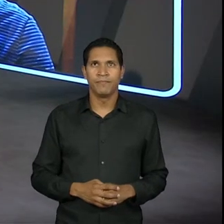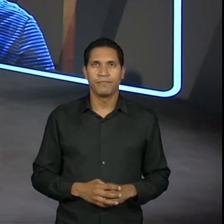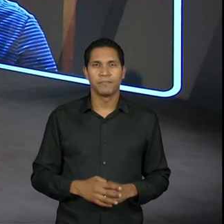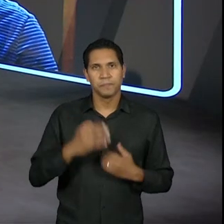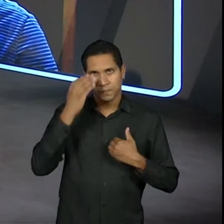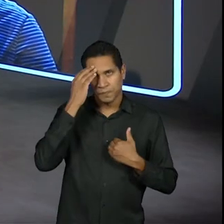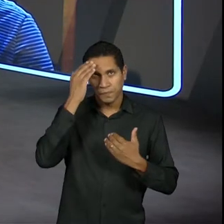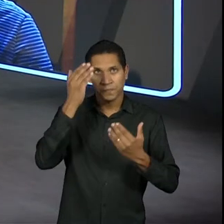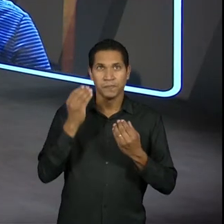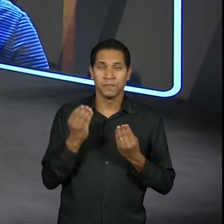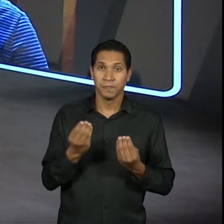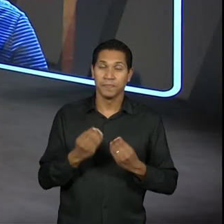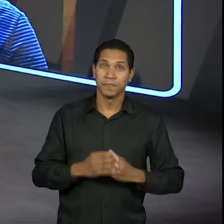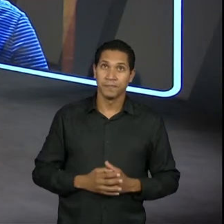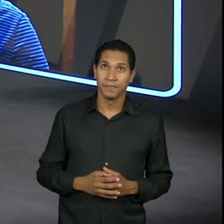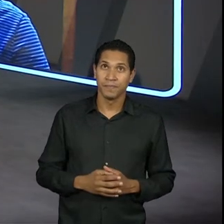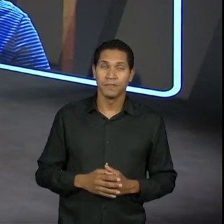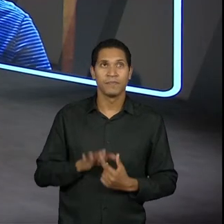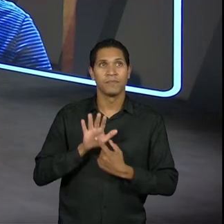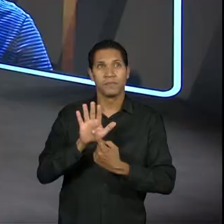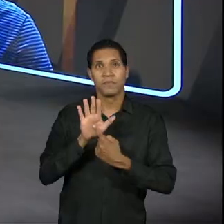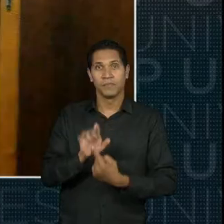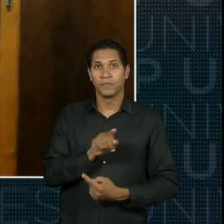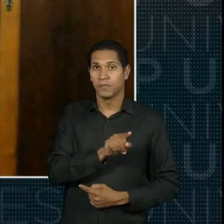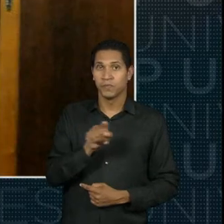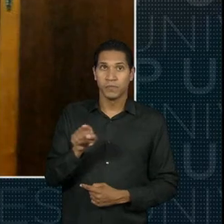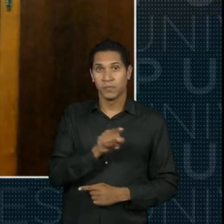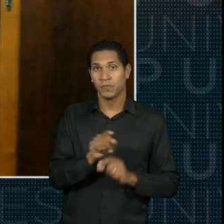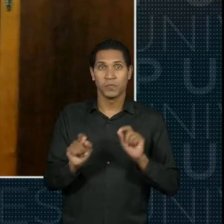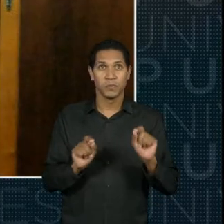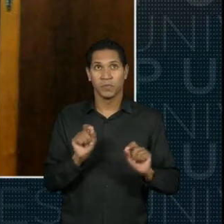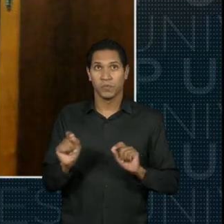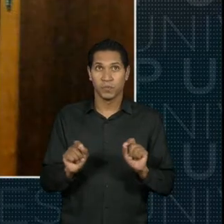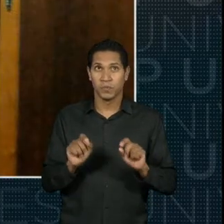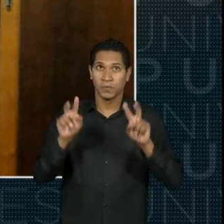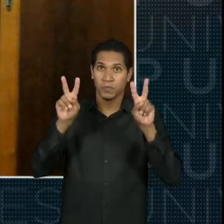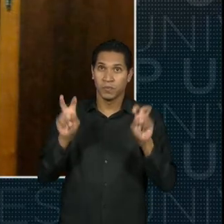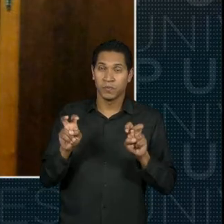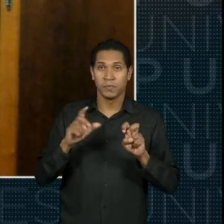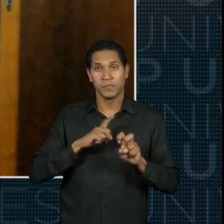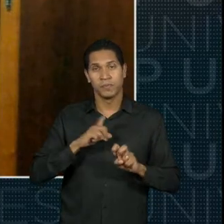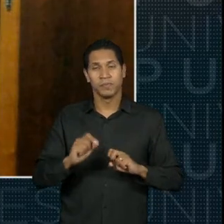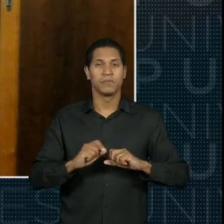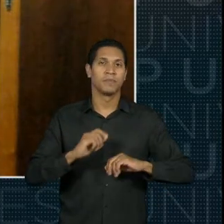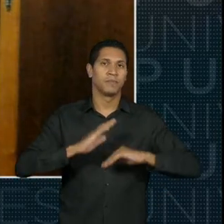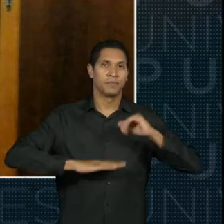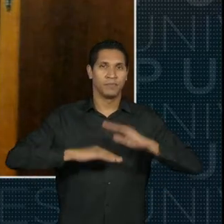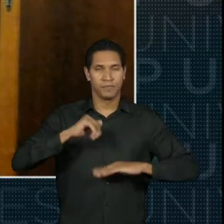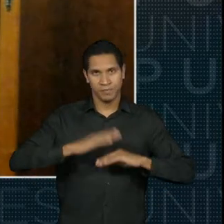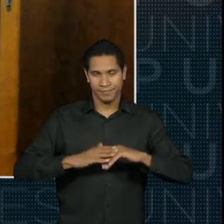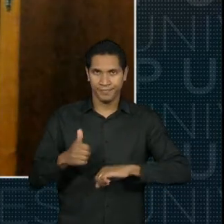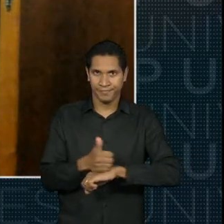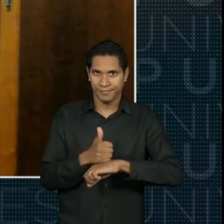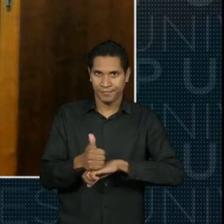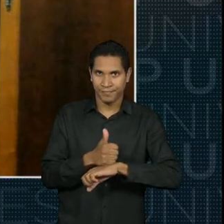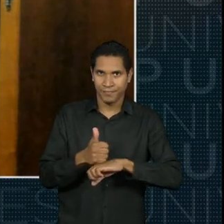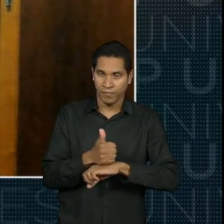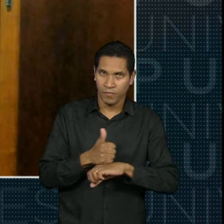Obrigado. Eu vou apresentar para vocês sobre as atividades práticas profissionais.